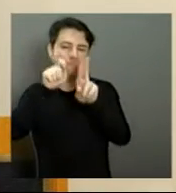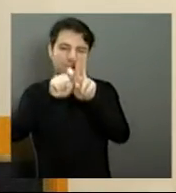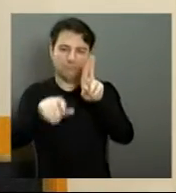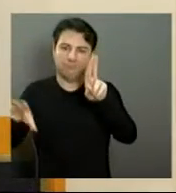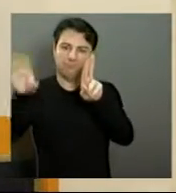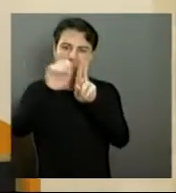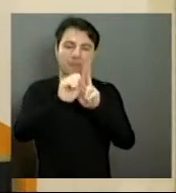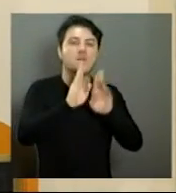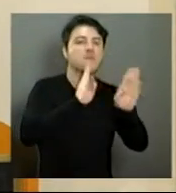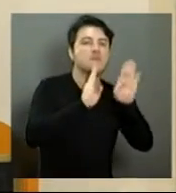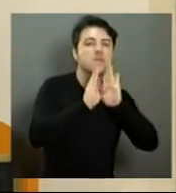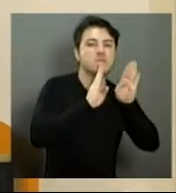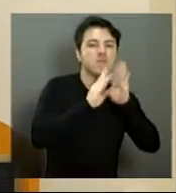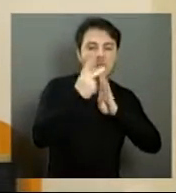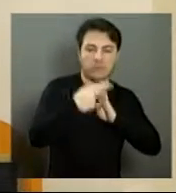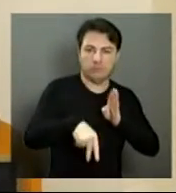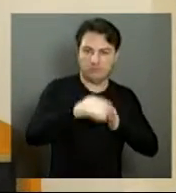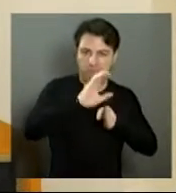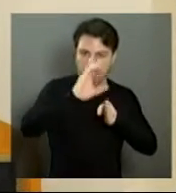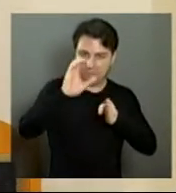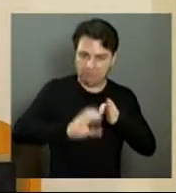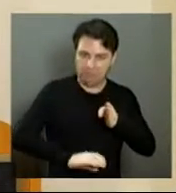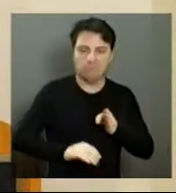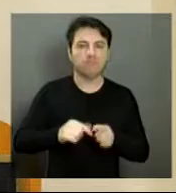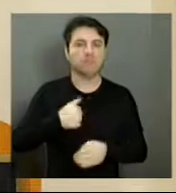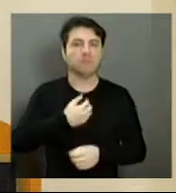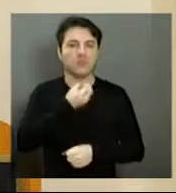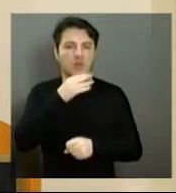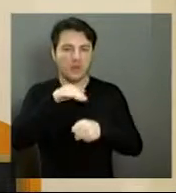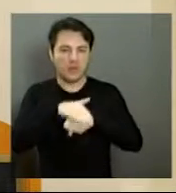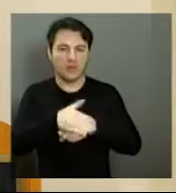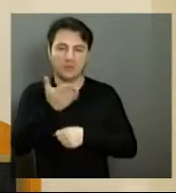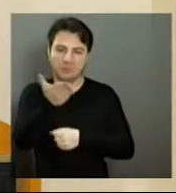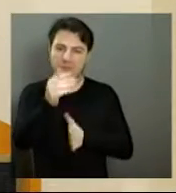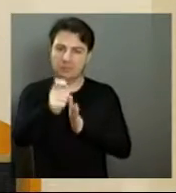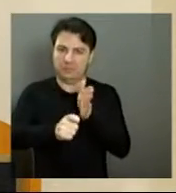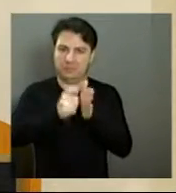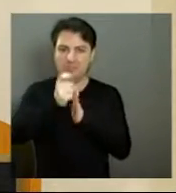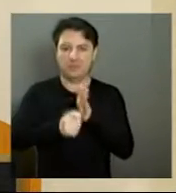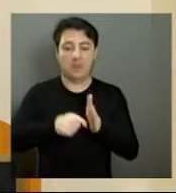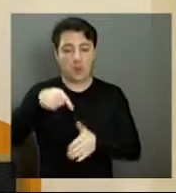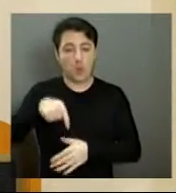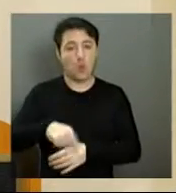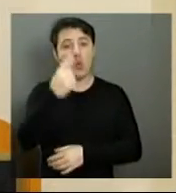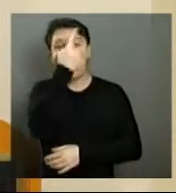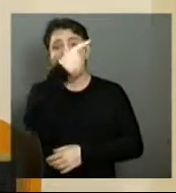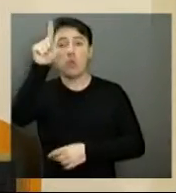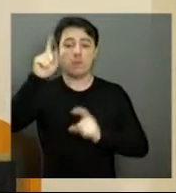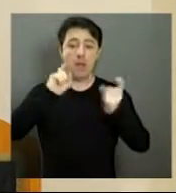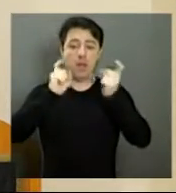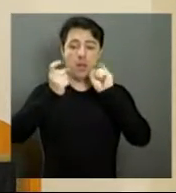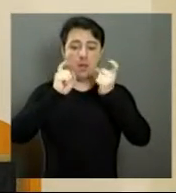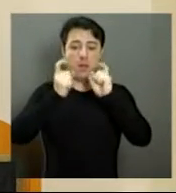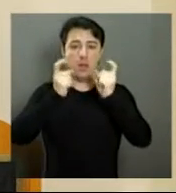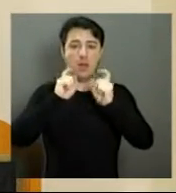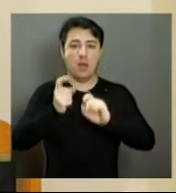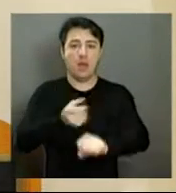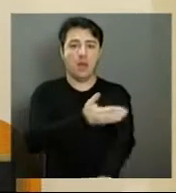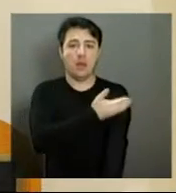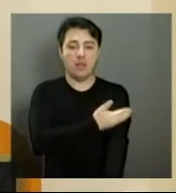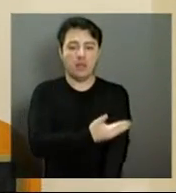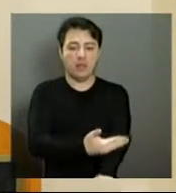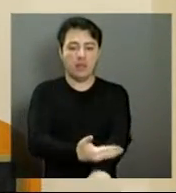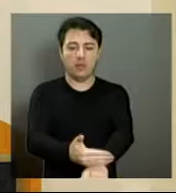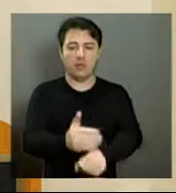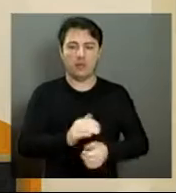pelo Facebook, da TV Câmara também. Muito boa noite, Araraquara. Nessa última sessão do ano nós vamos fazer um